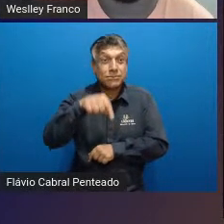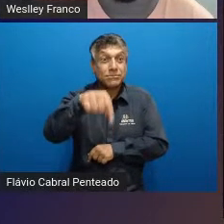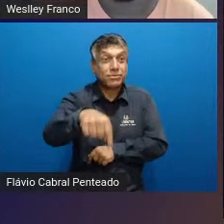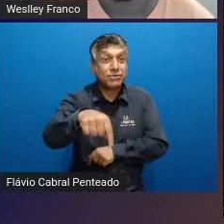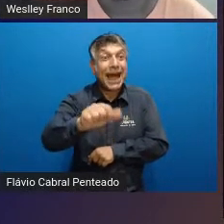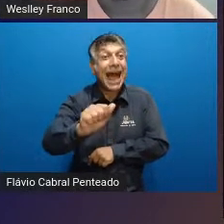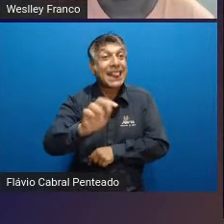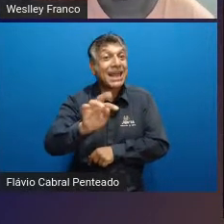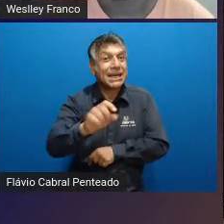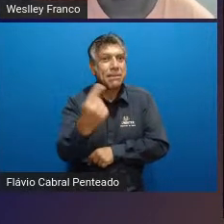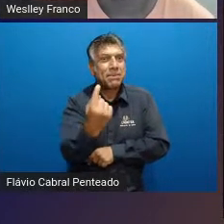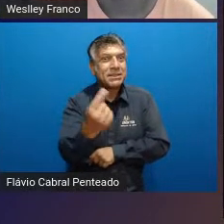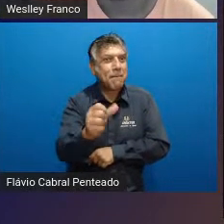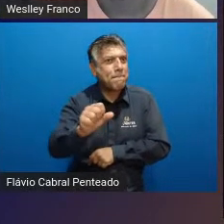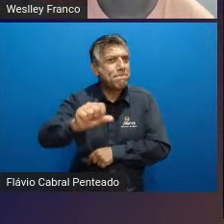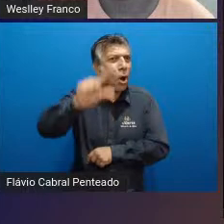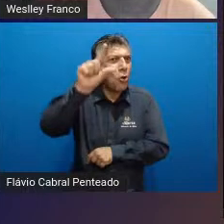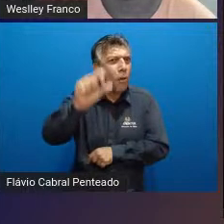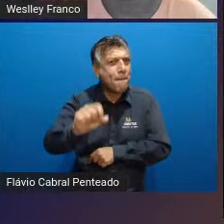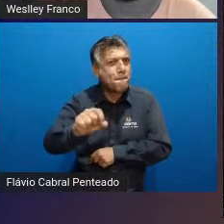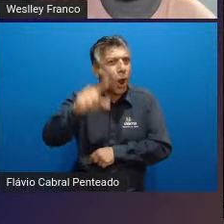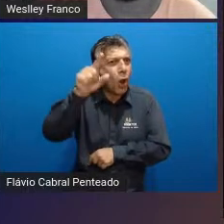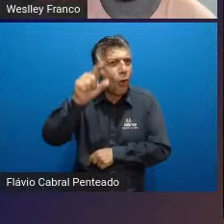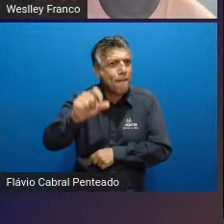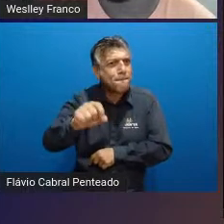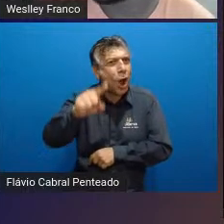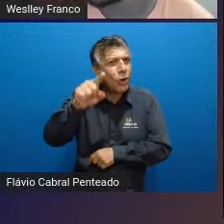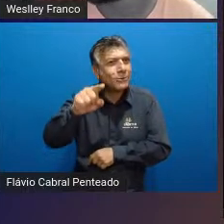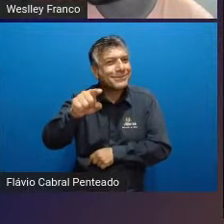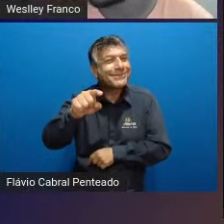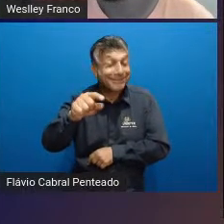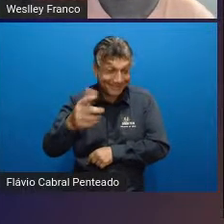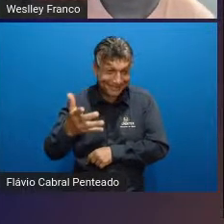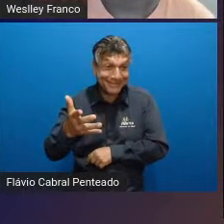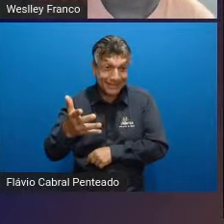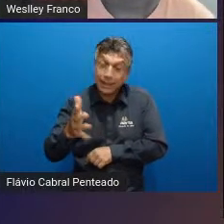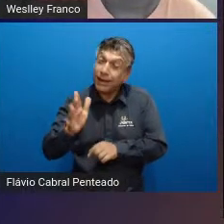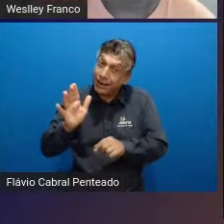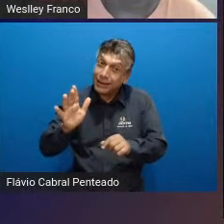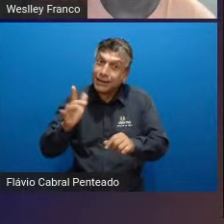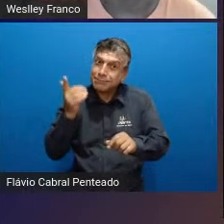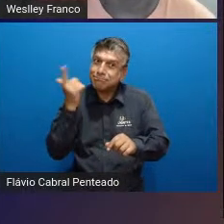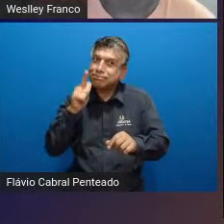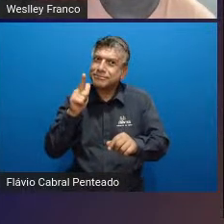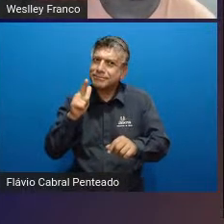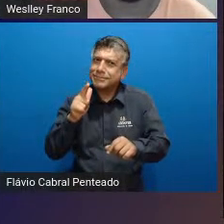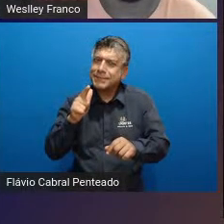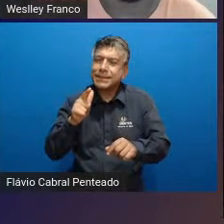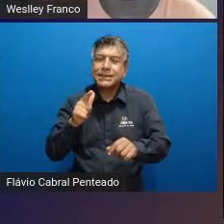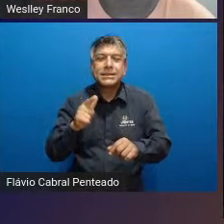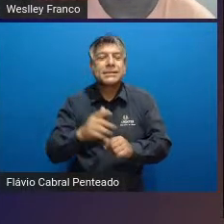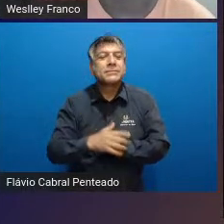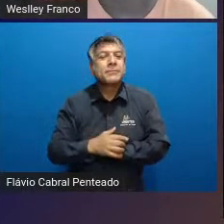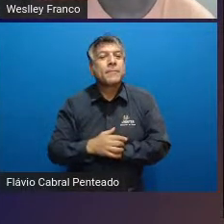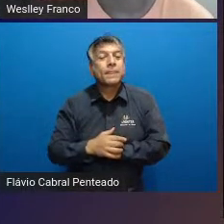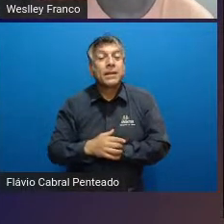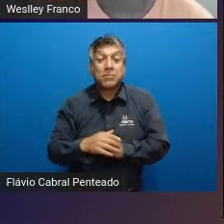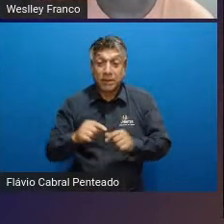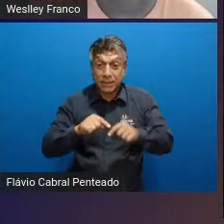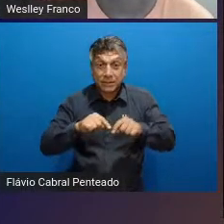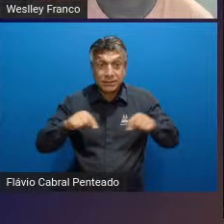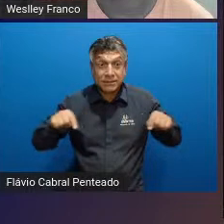pelo fato de que são eles quem decide jogos entre aspas né porque também zagueiros